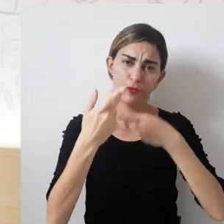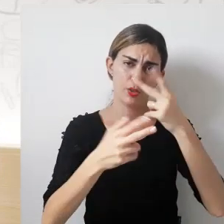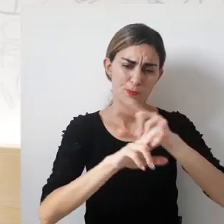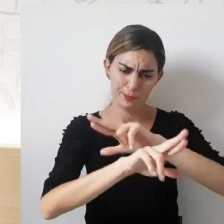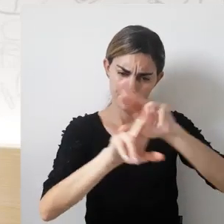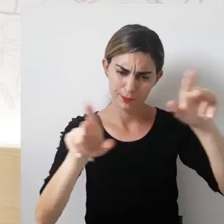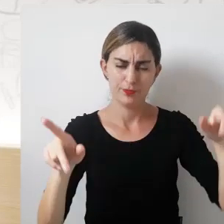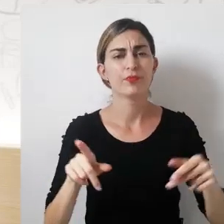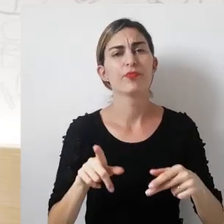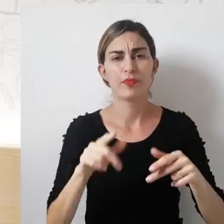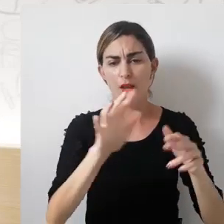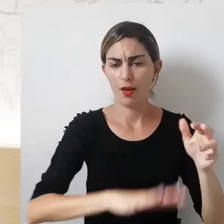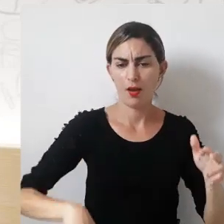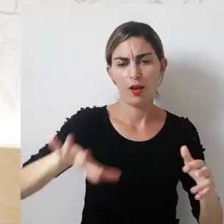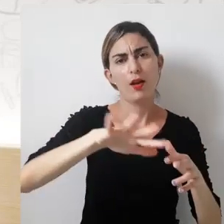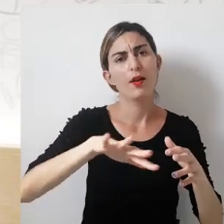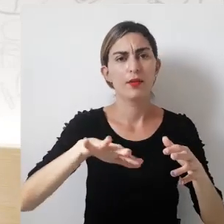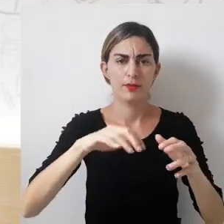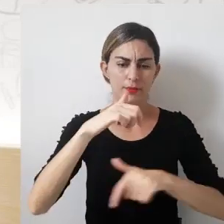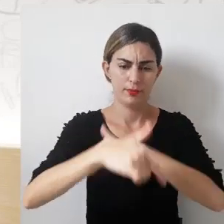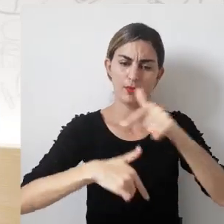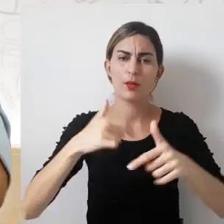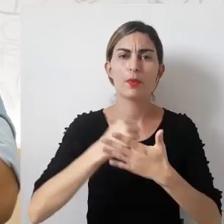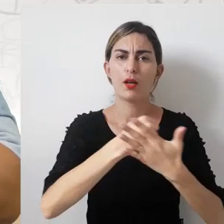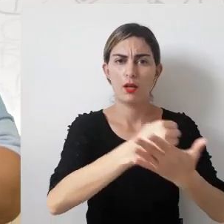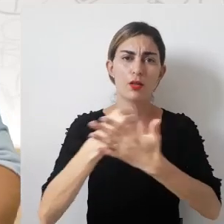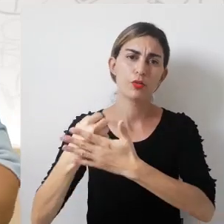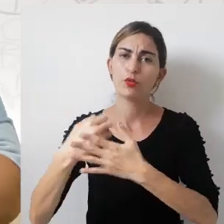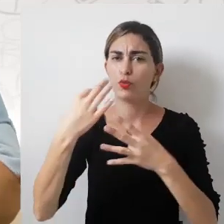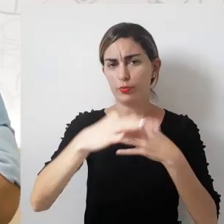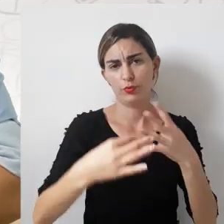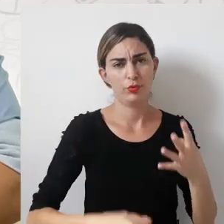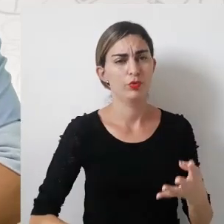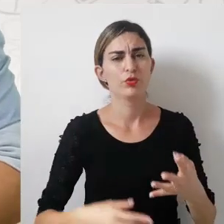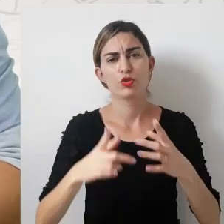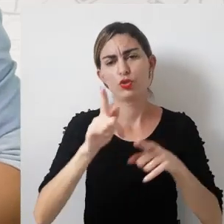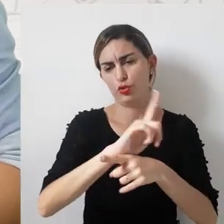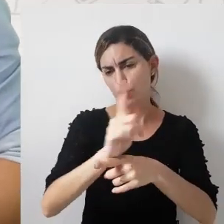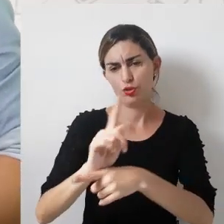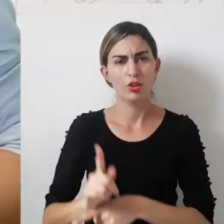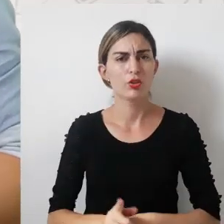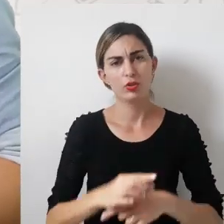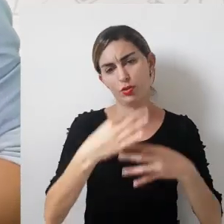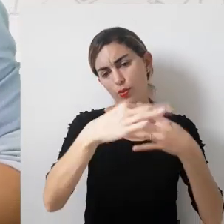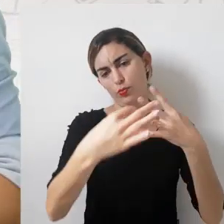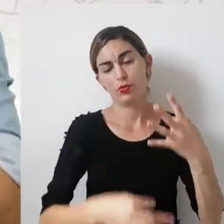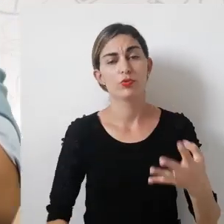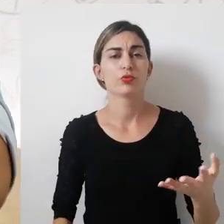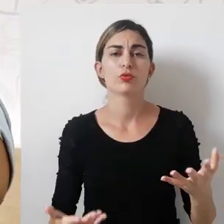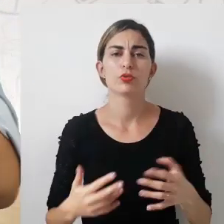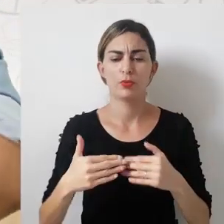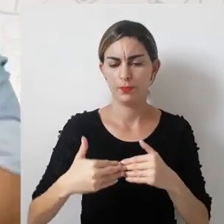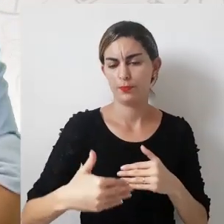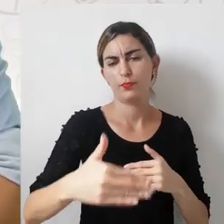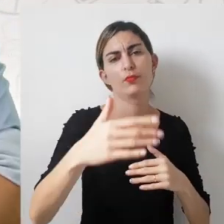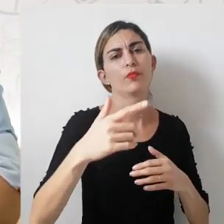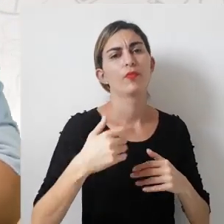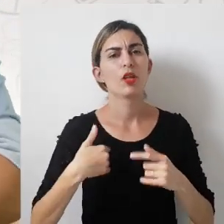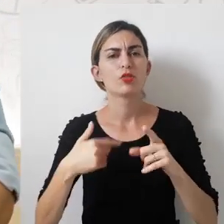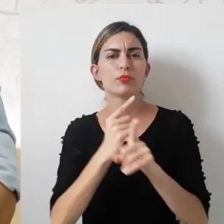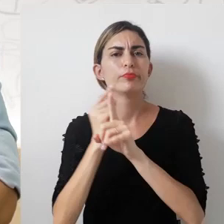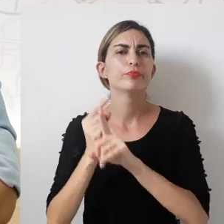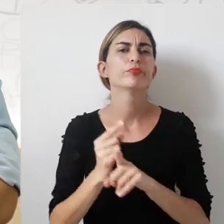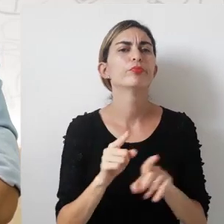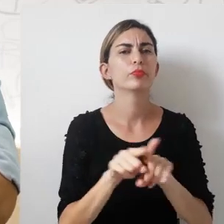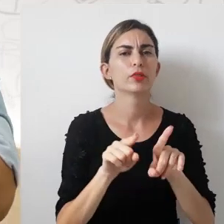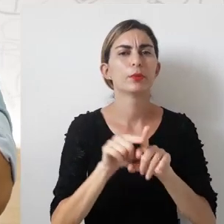exercidas como áreas e atividades de apoio às funções gerenciais da logística. Mais à frente, o que